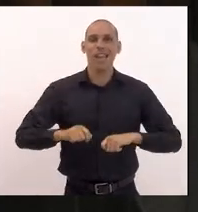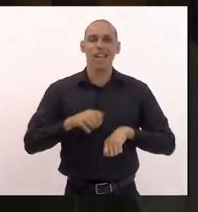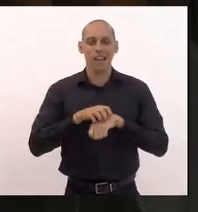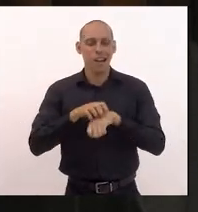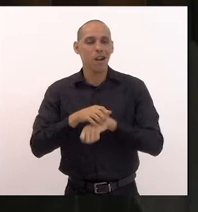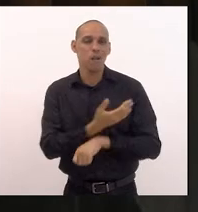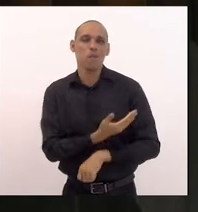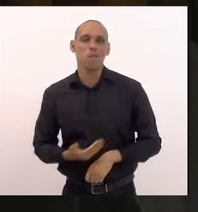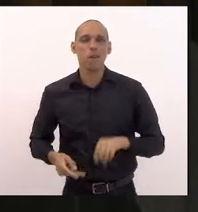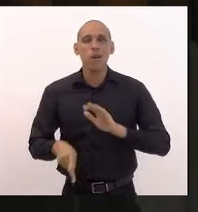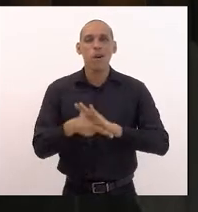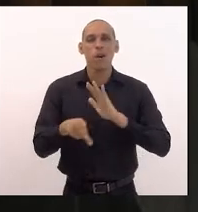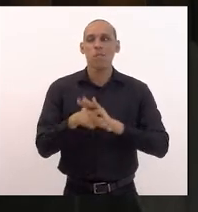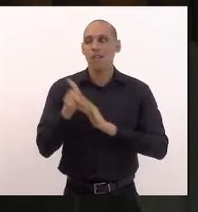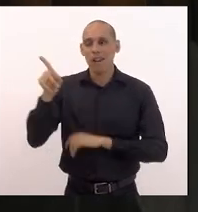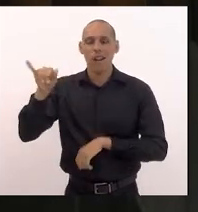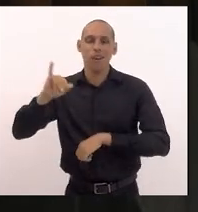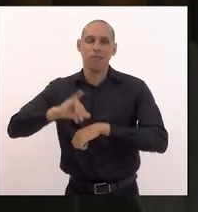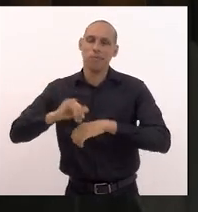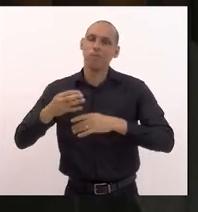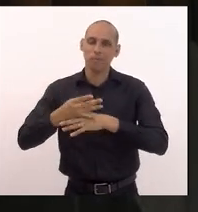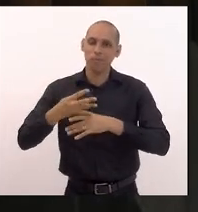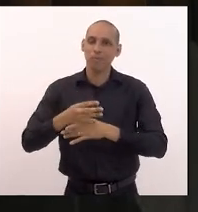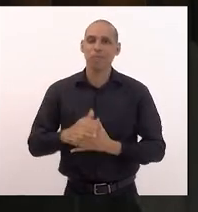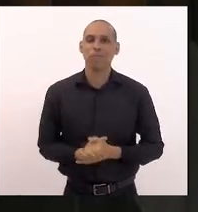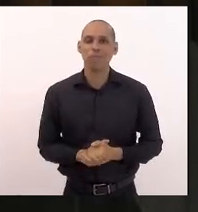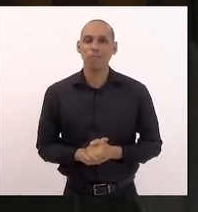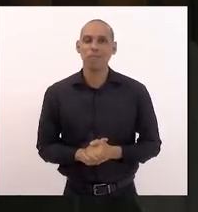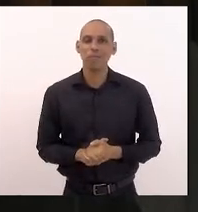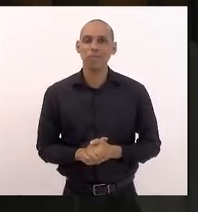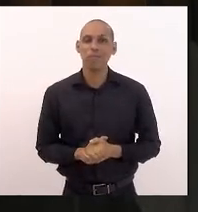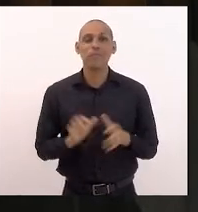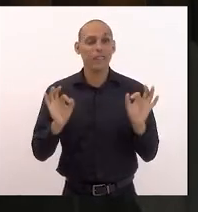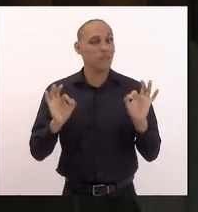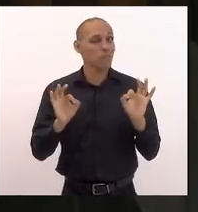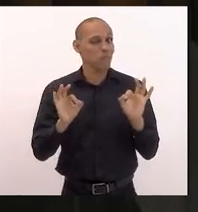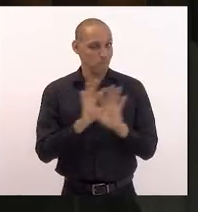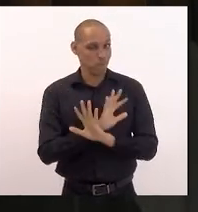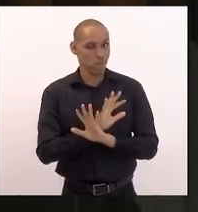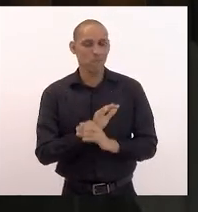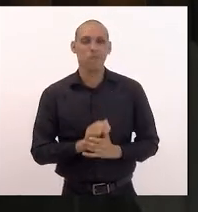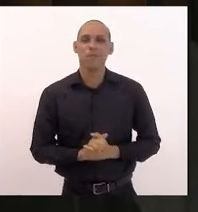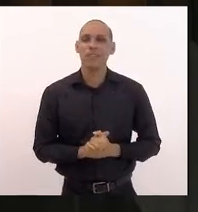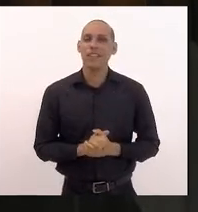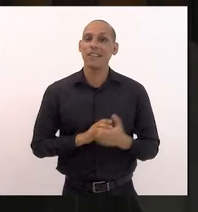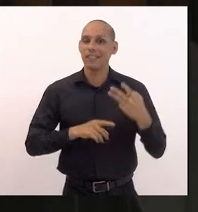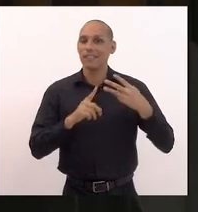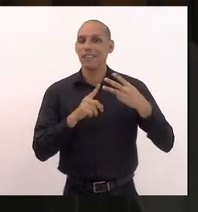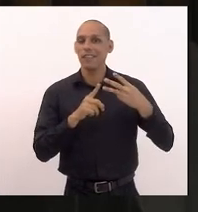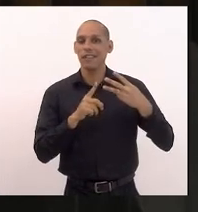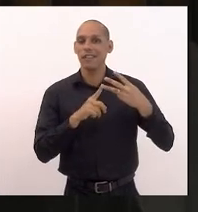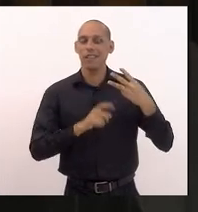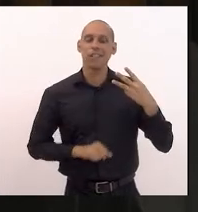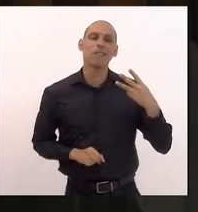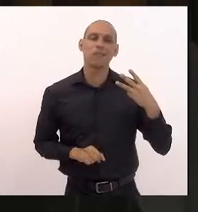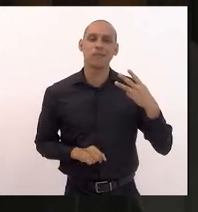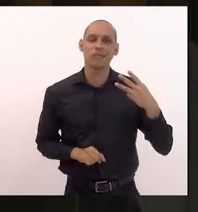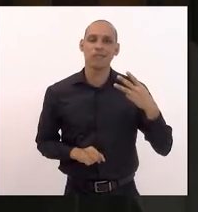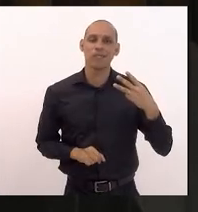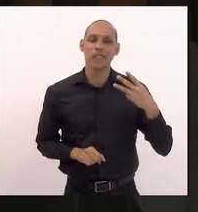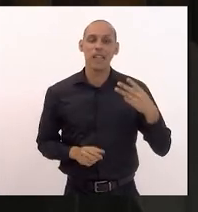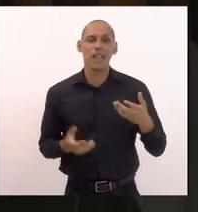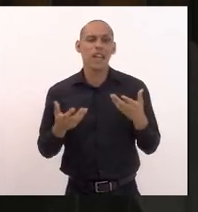público na cidade de Volta Redonda e para concretizar para finalizar o terceiro ponto que eu quero aqui